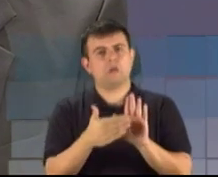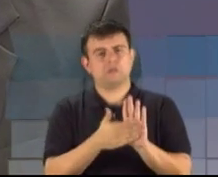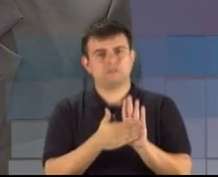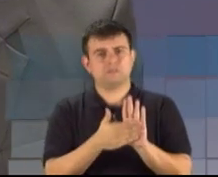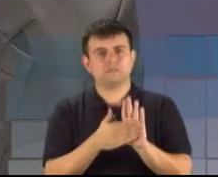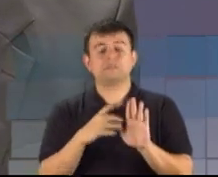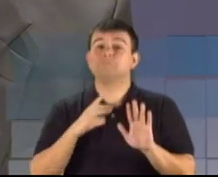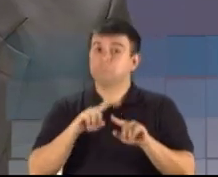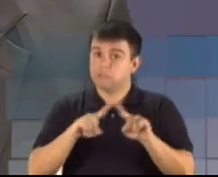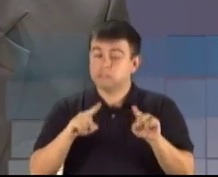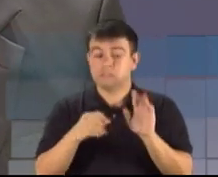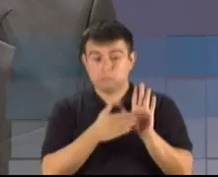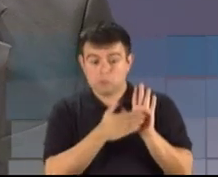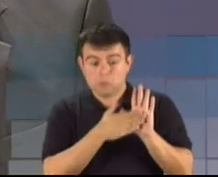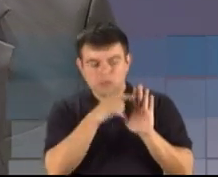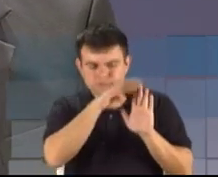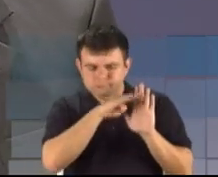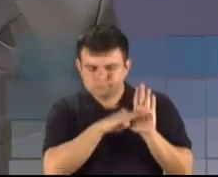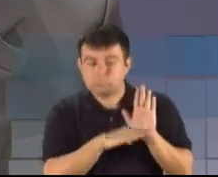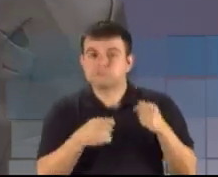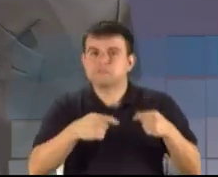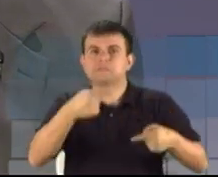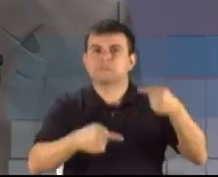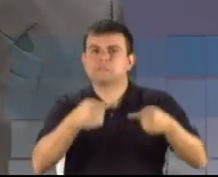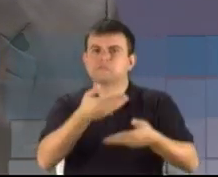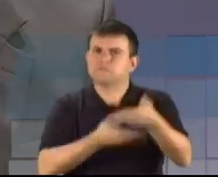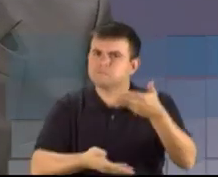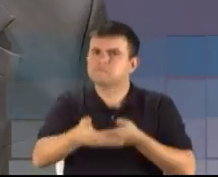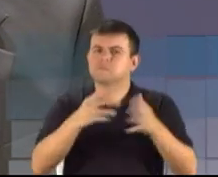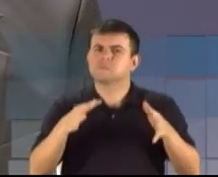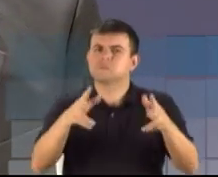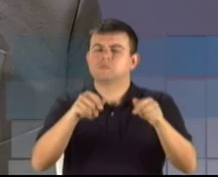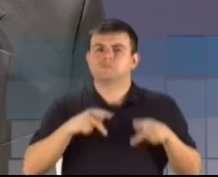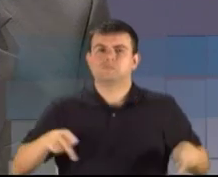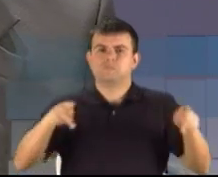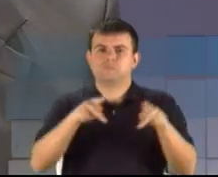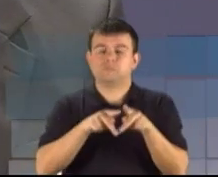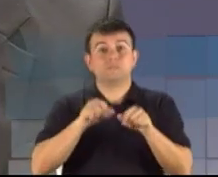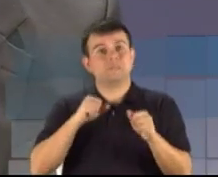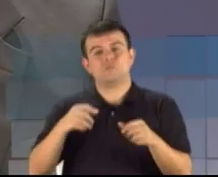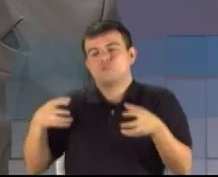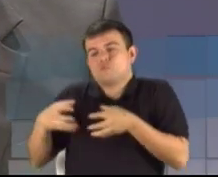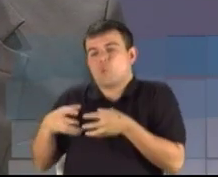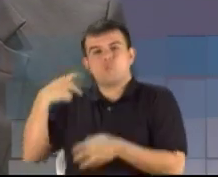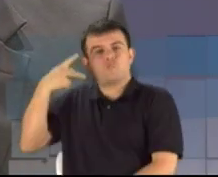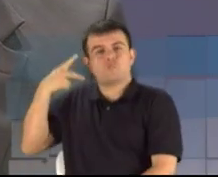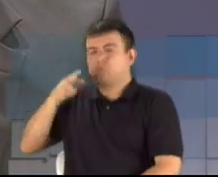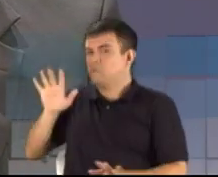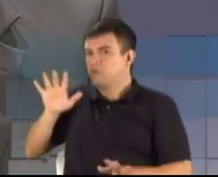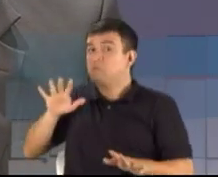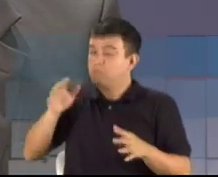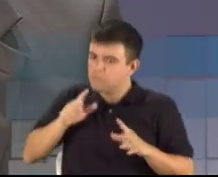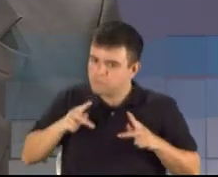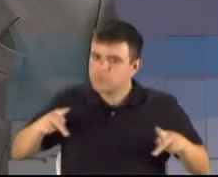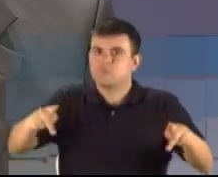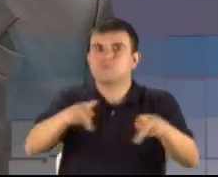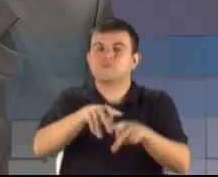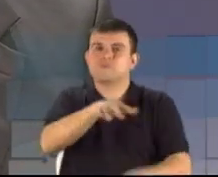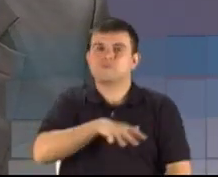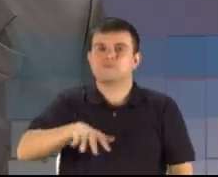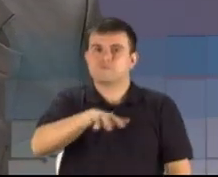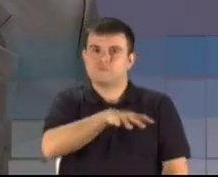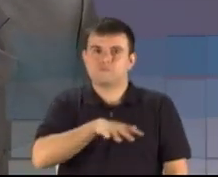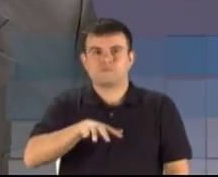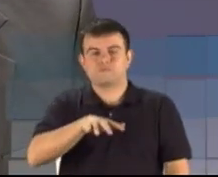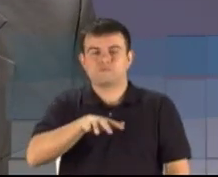com toda a população, não para o partido, mas para o povo. É assim que devemos governar e escutar não